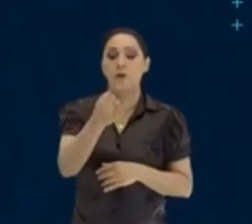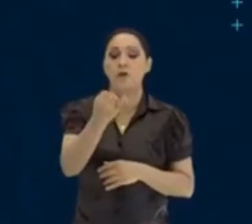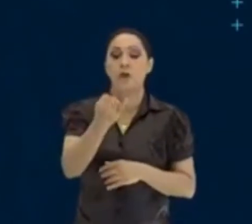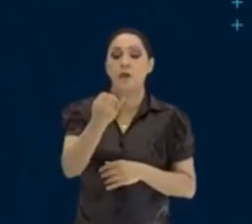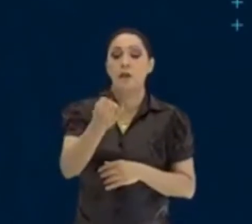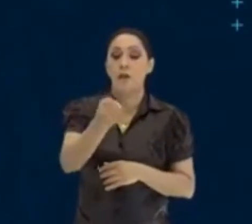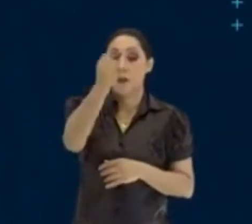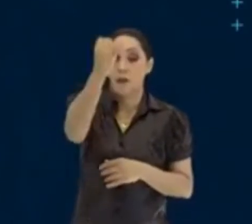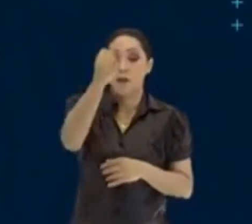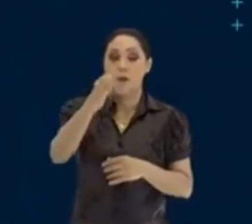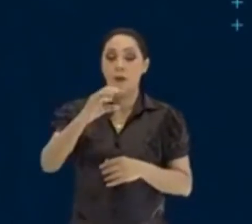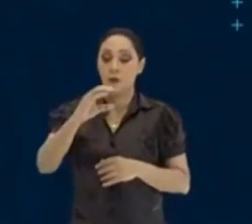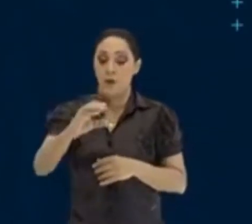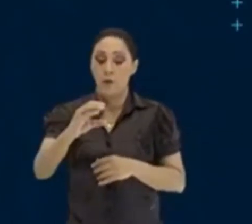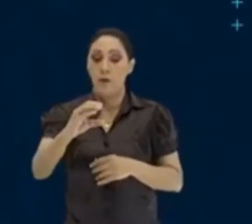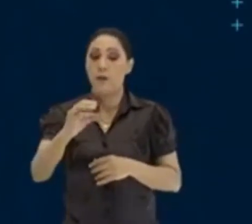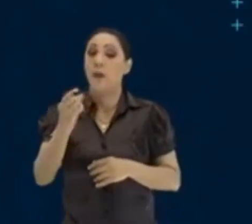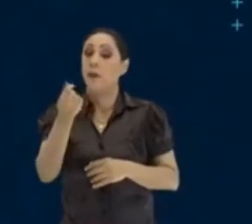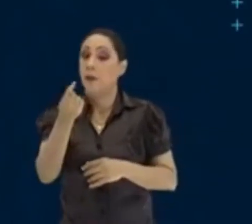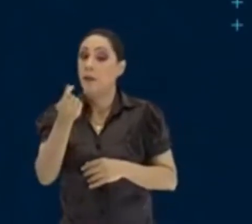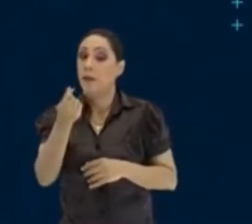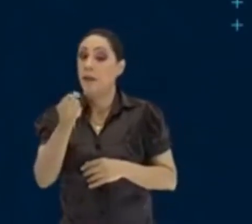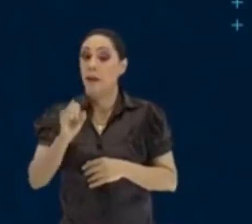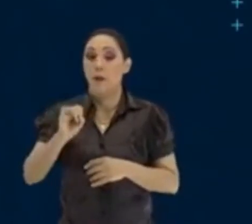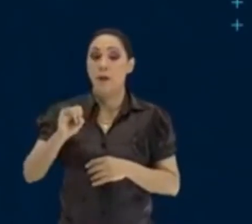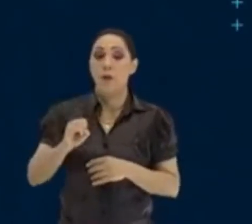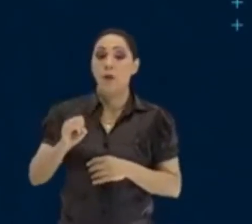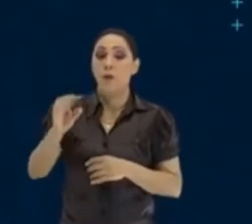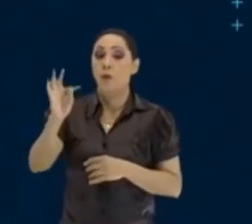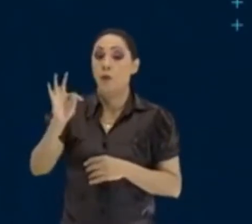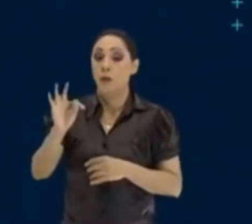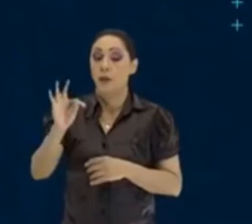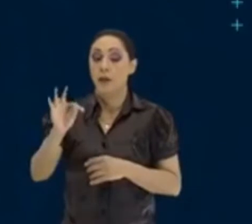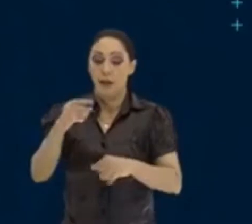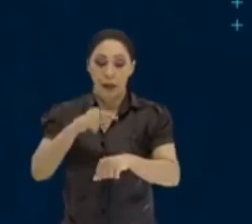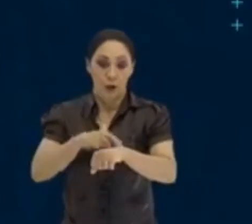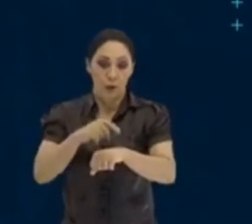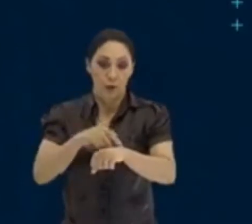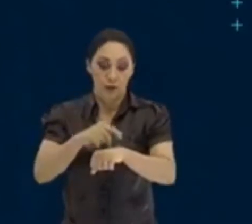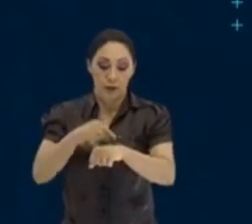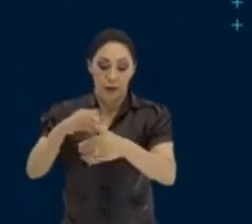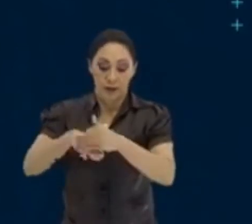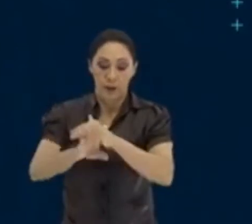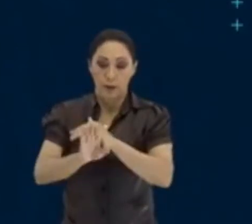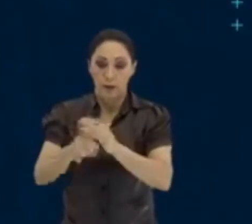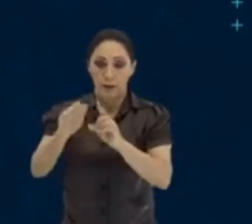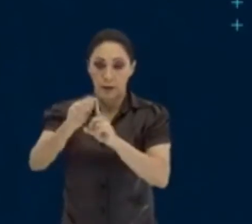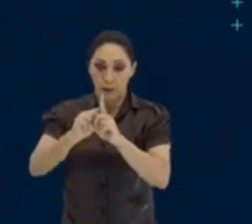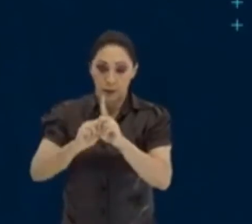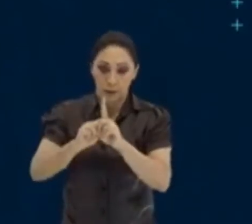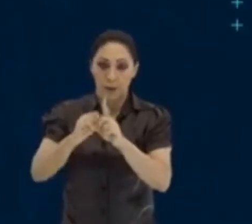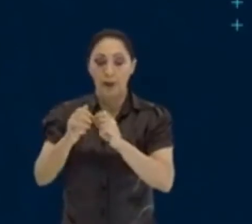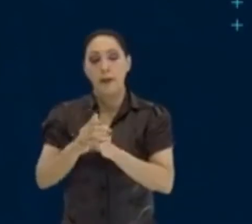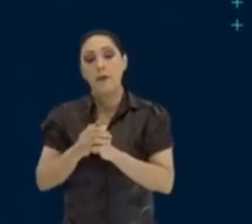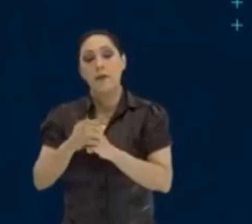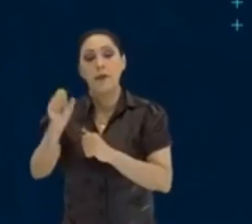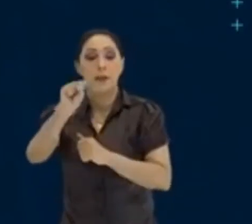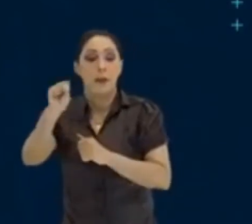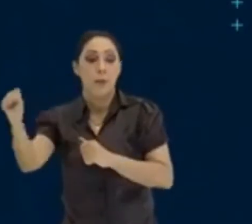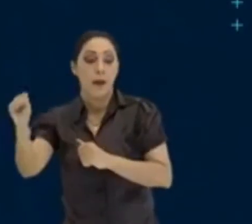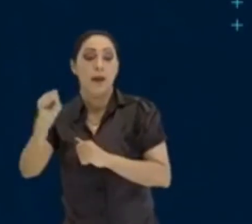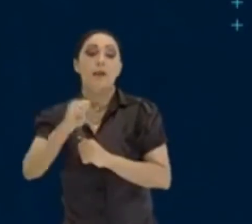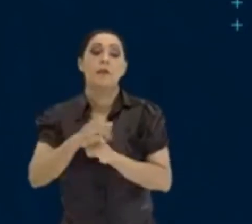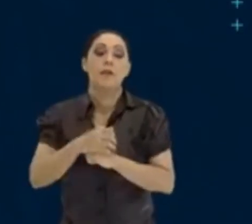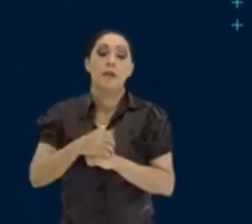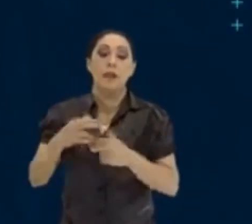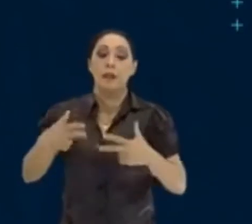o C é o capital, o T é o tempo da aplicação em mês, bimestre, semestre, dependendo de